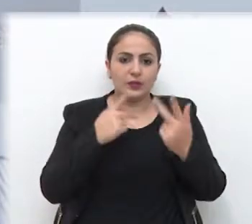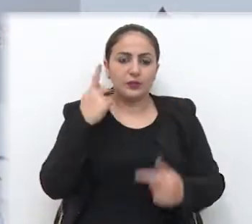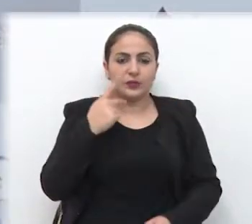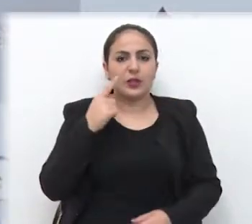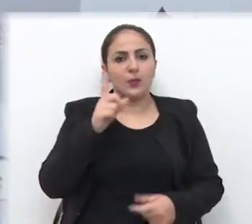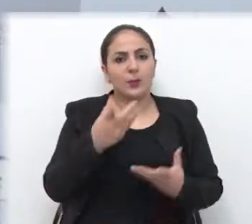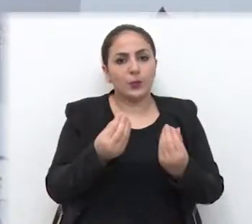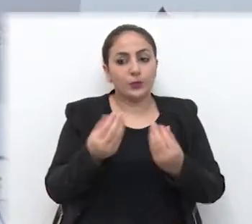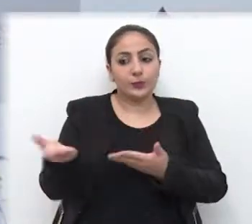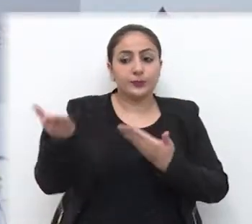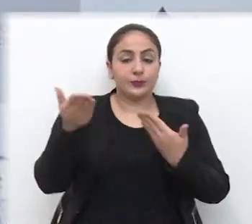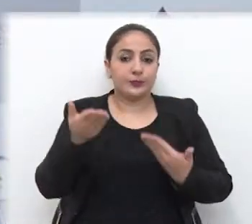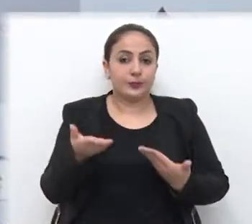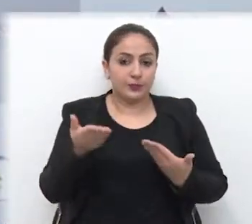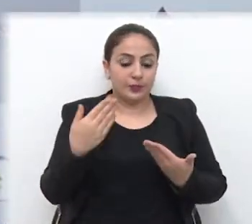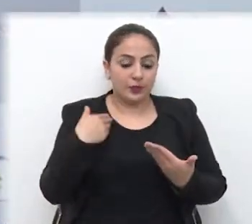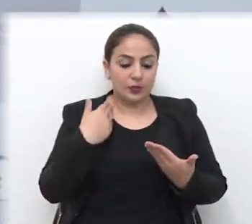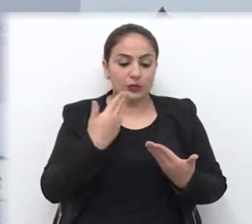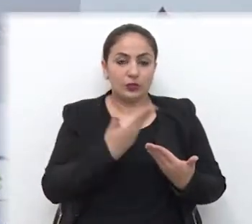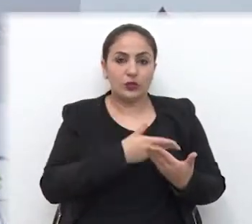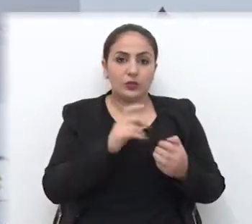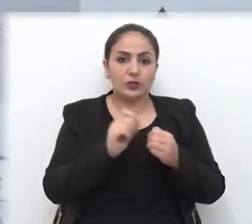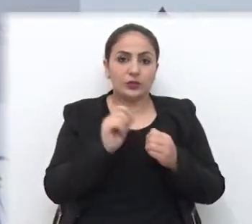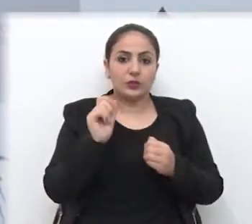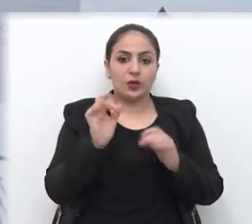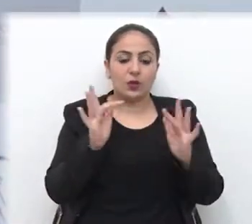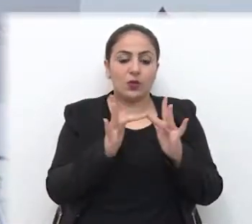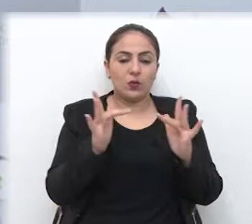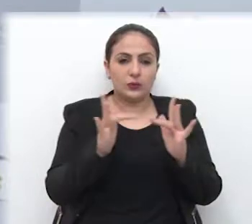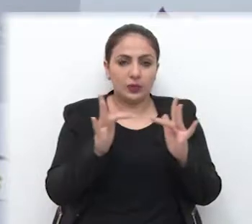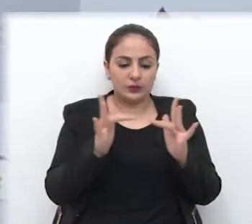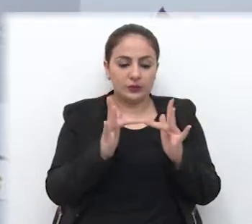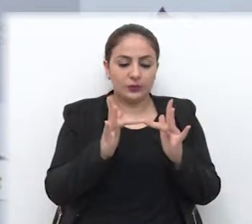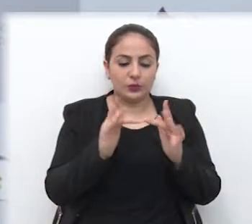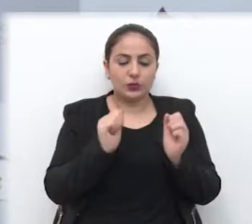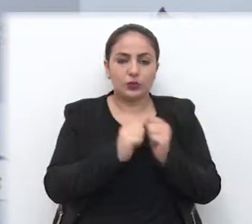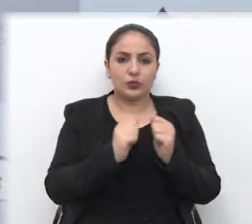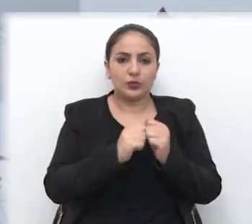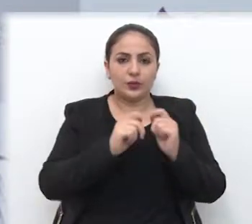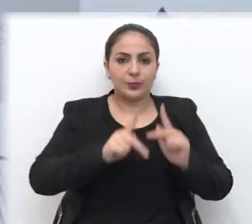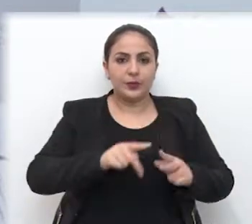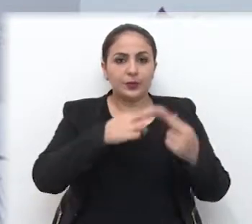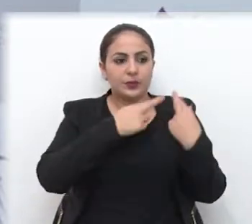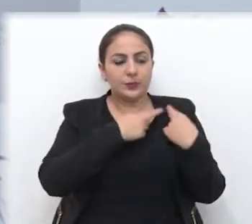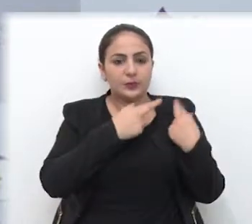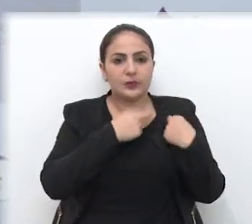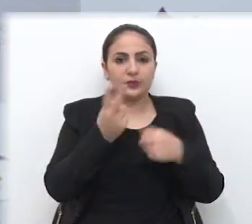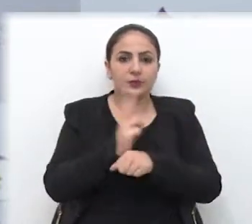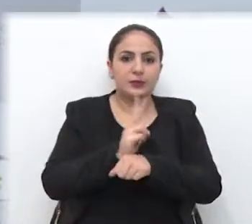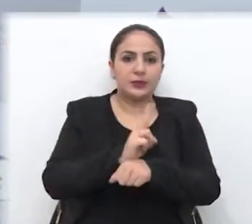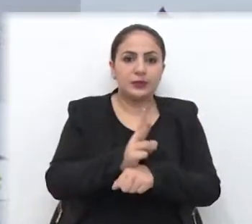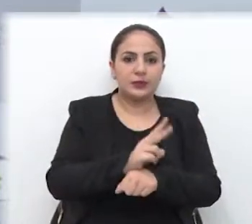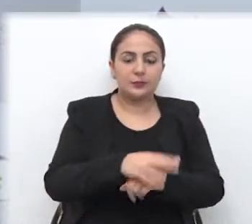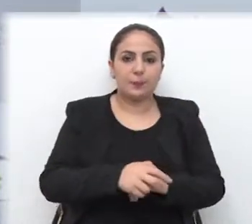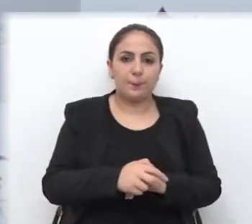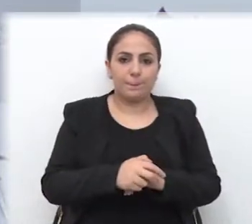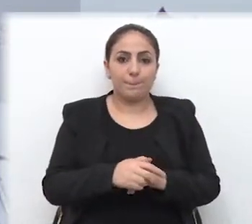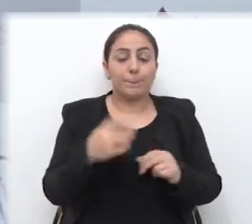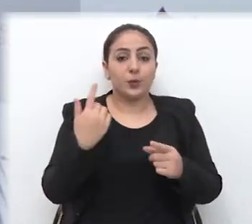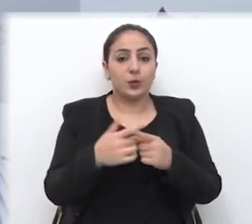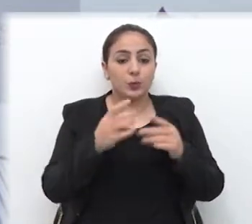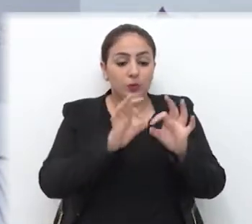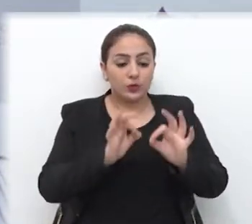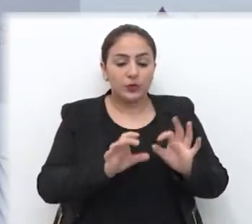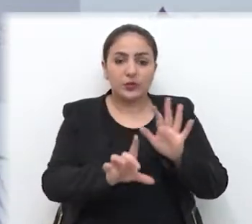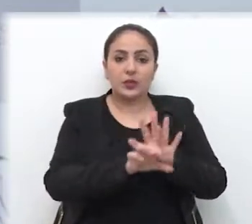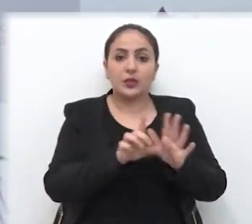fala do vereador é muito bem-vinda, que a gente vai, então, entrar em contato com os responsáveis pela fiscalização, já